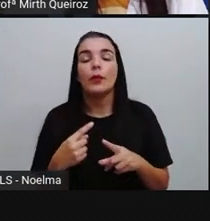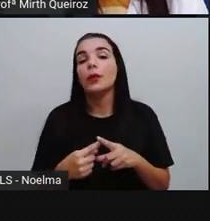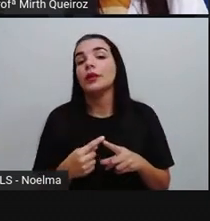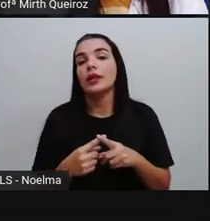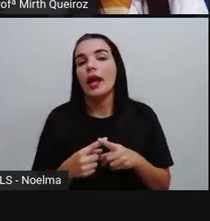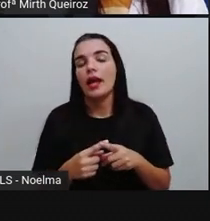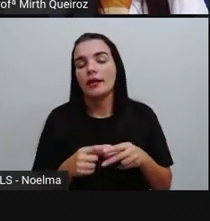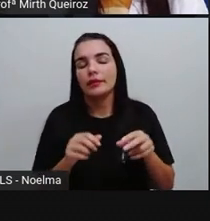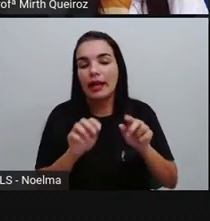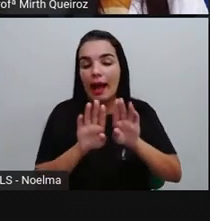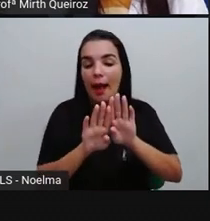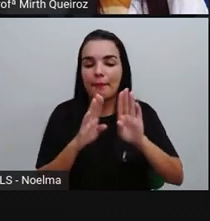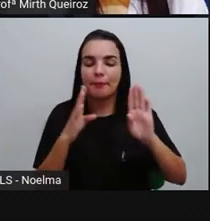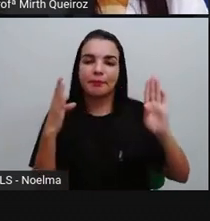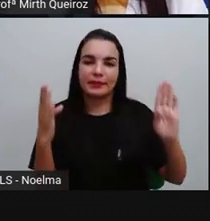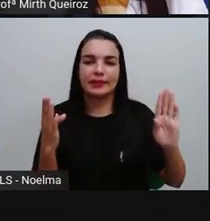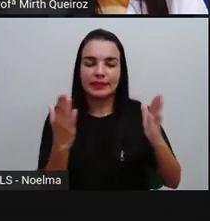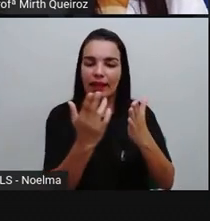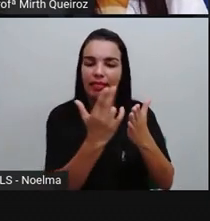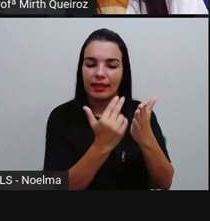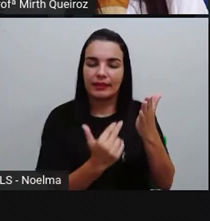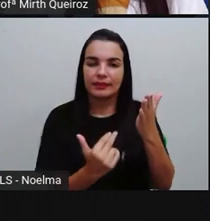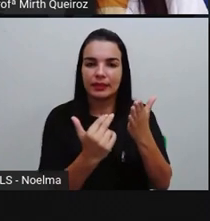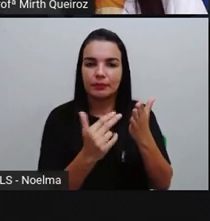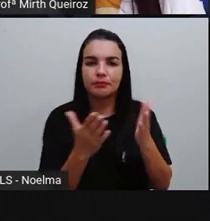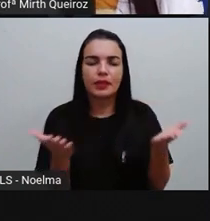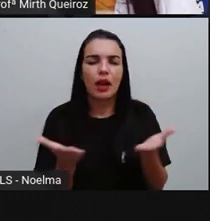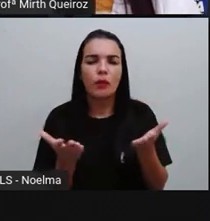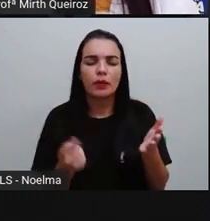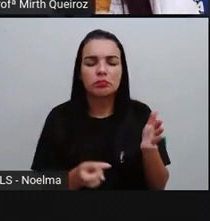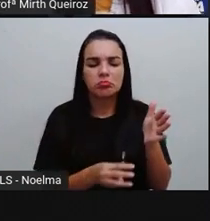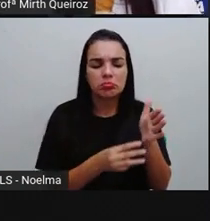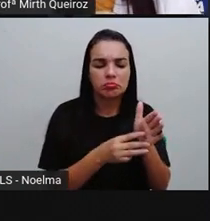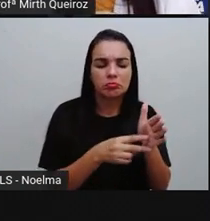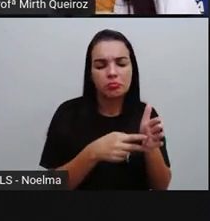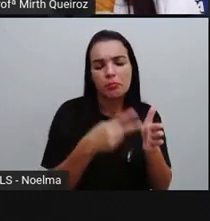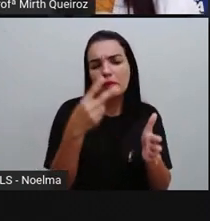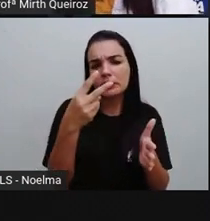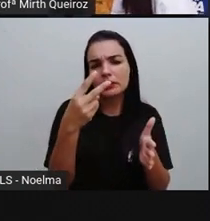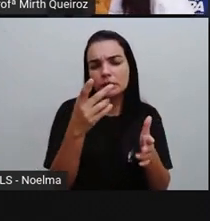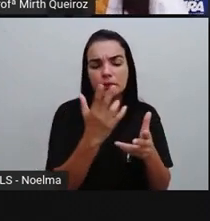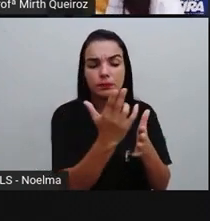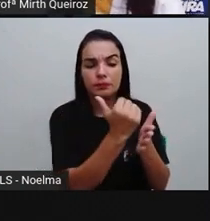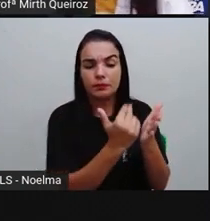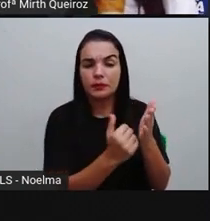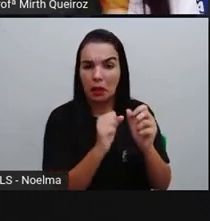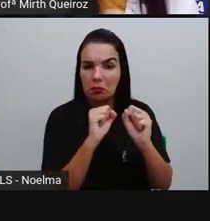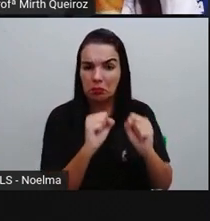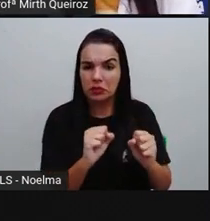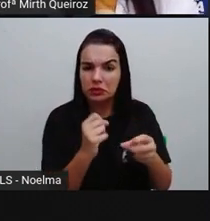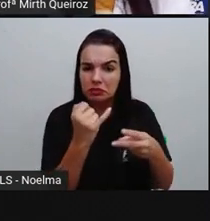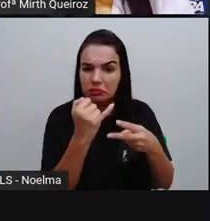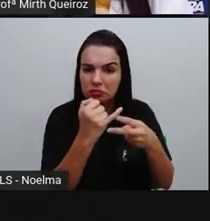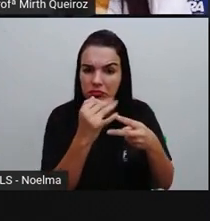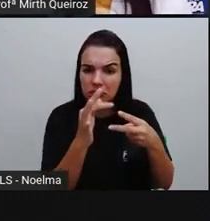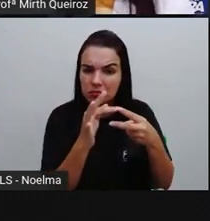figura aberta, né? E essa segunda figura aqui, ela pode ser considerada um polígono?